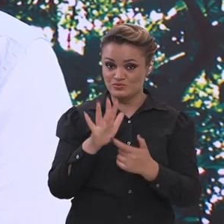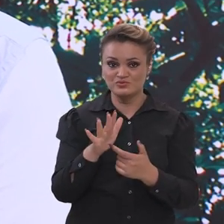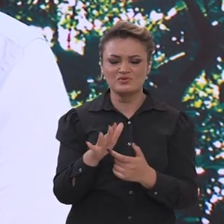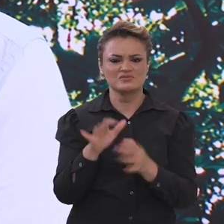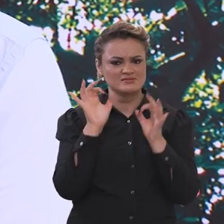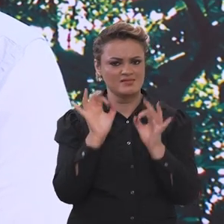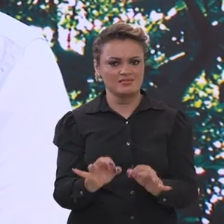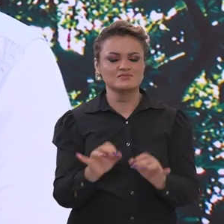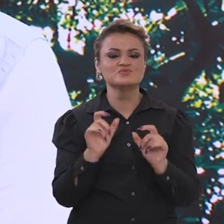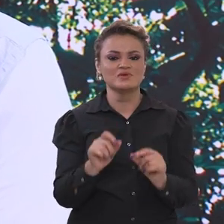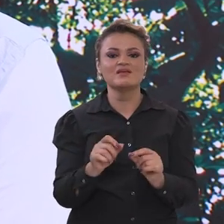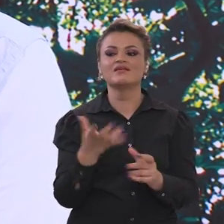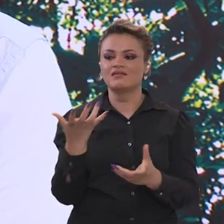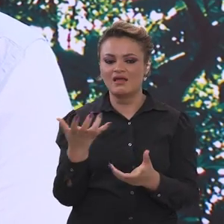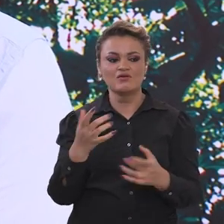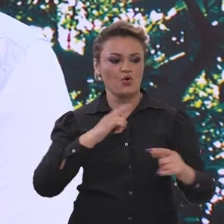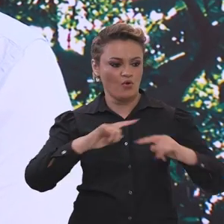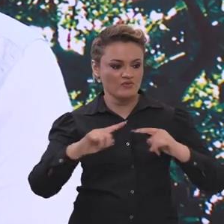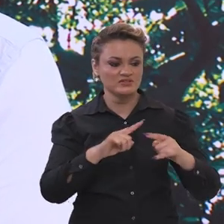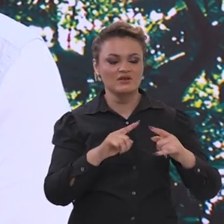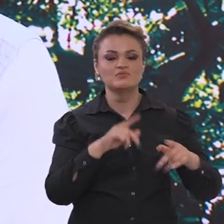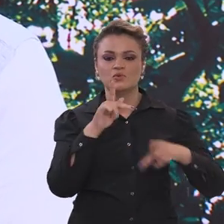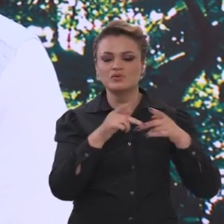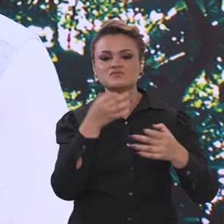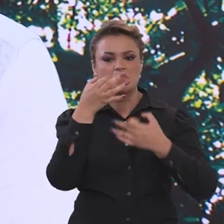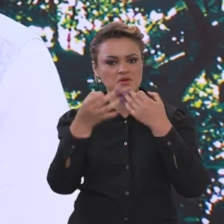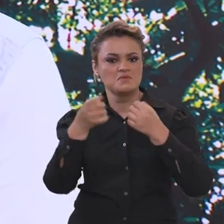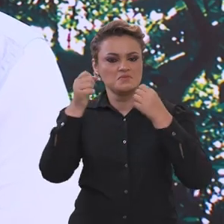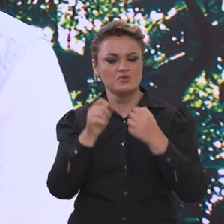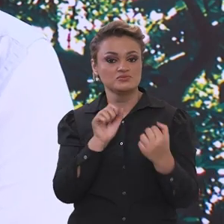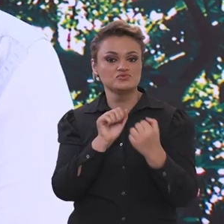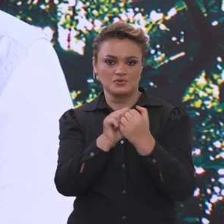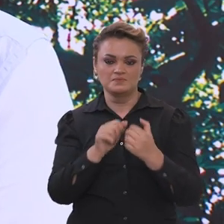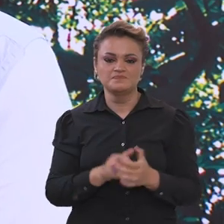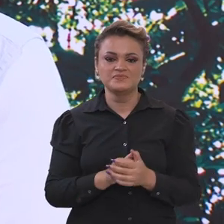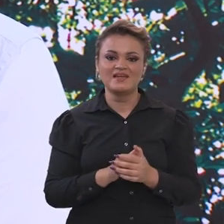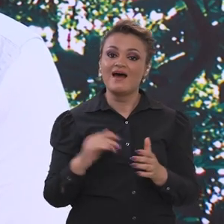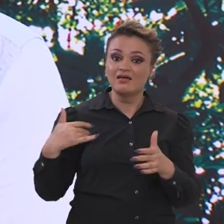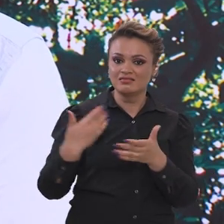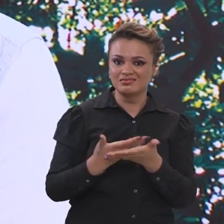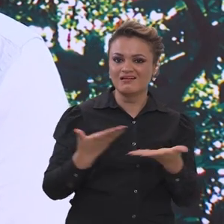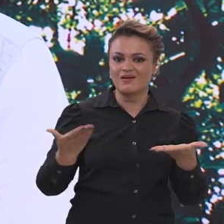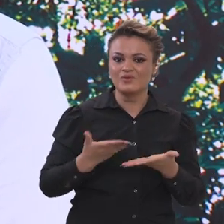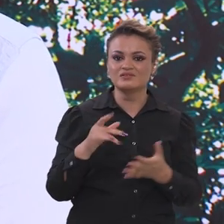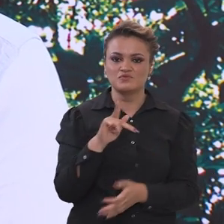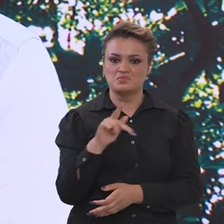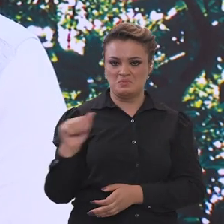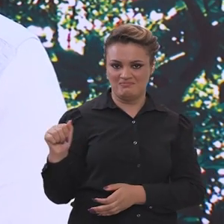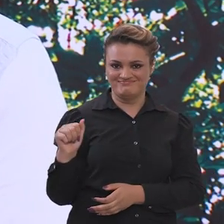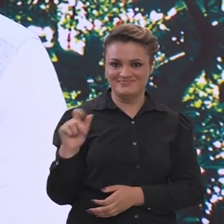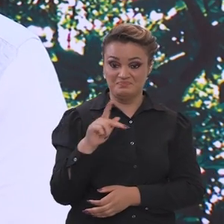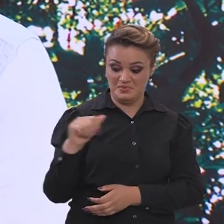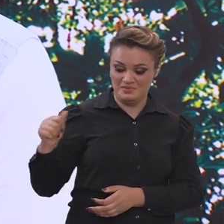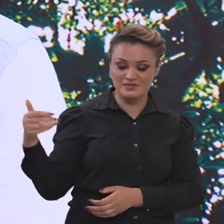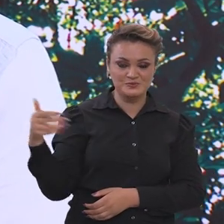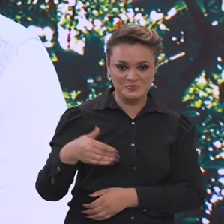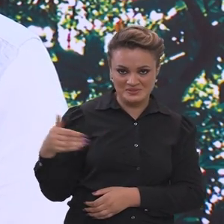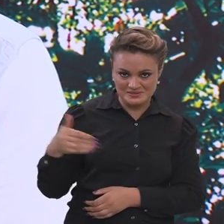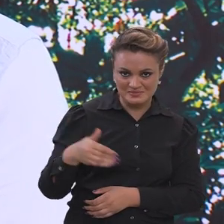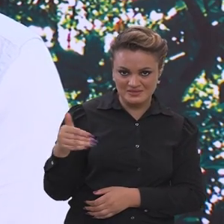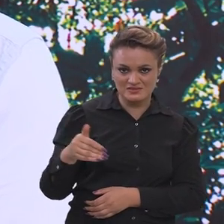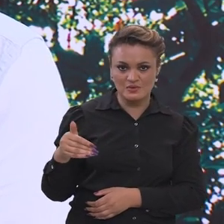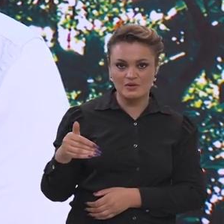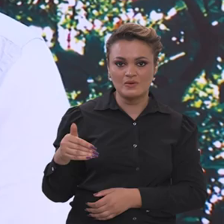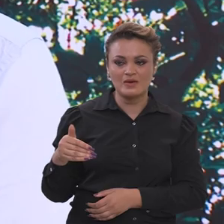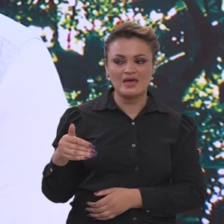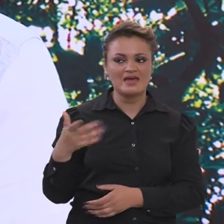numa demonstração inequívoca de que quer governar com o povo. E de lá para cá, nós fizemos o PPA participativo,